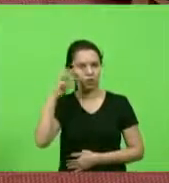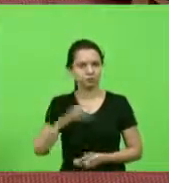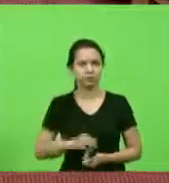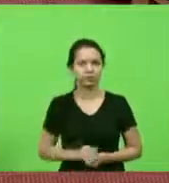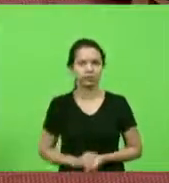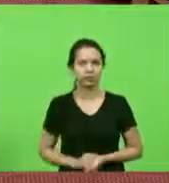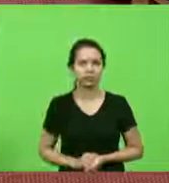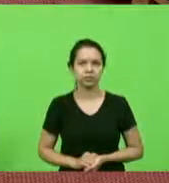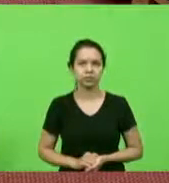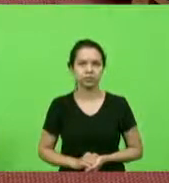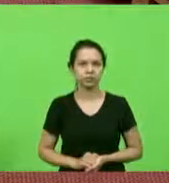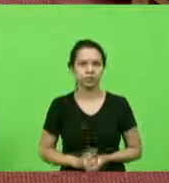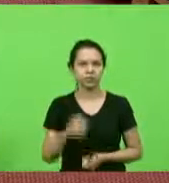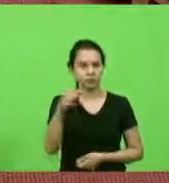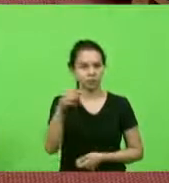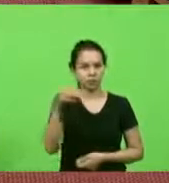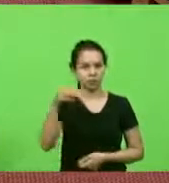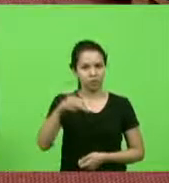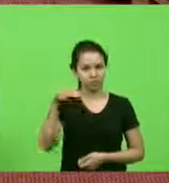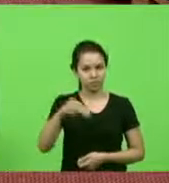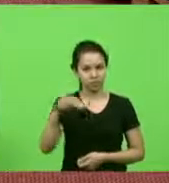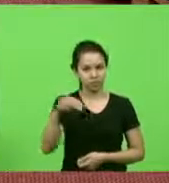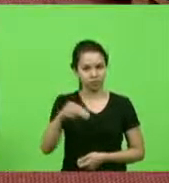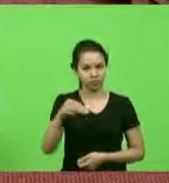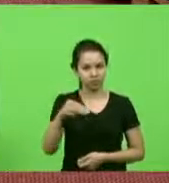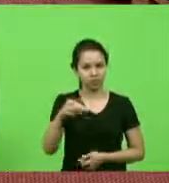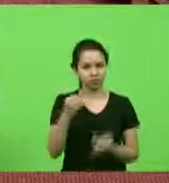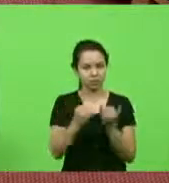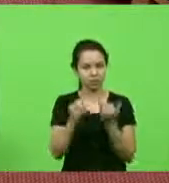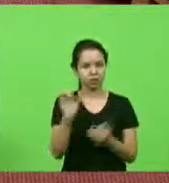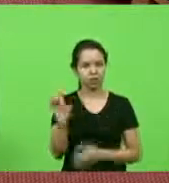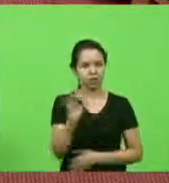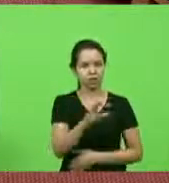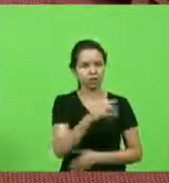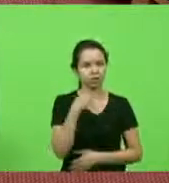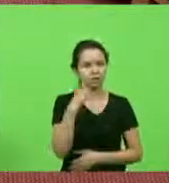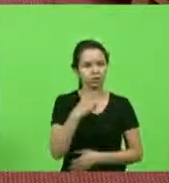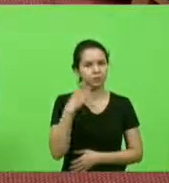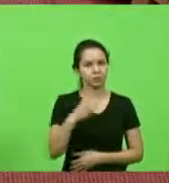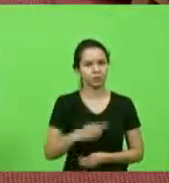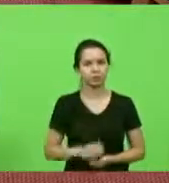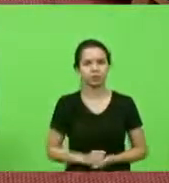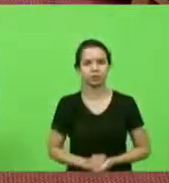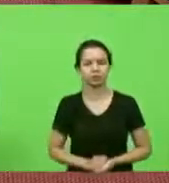7 minutos e meio para cá deputado é